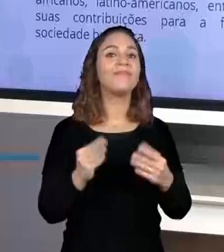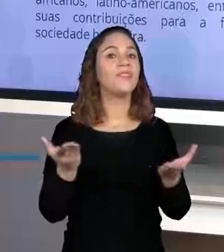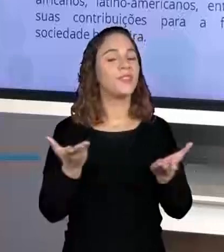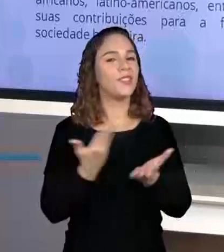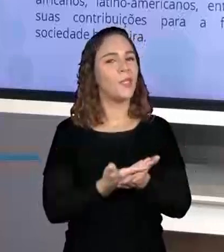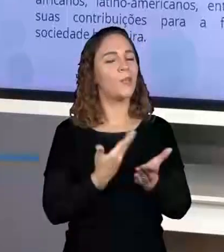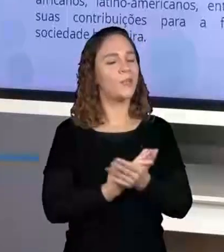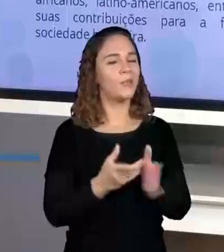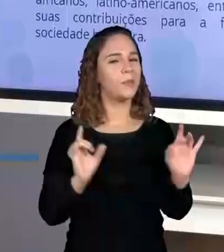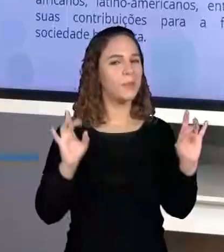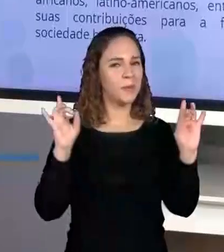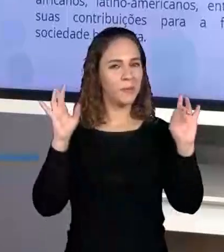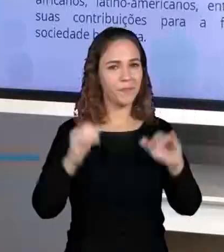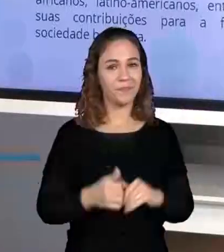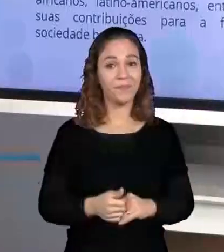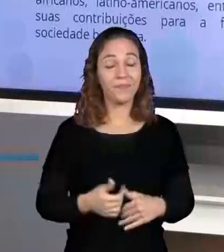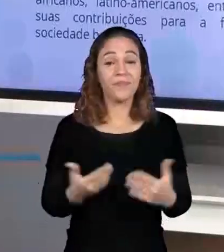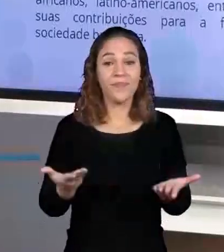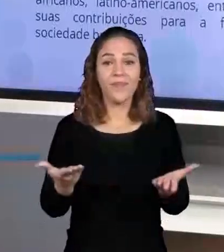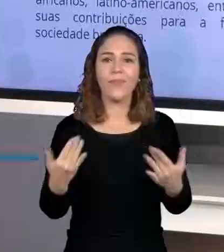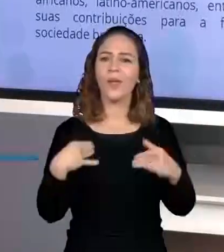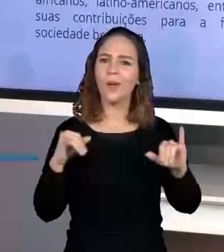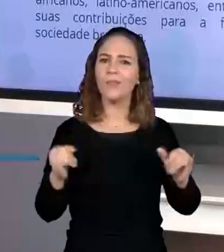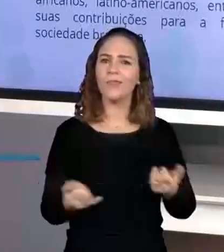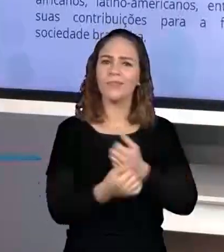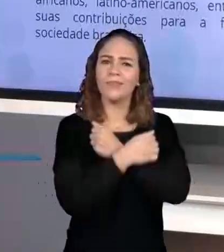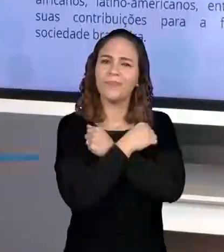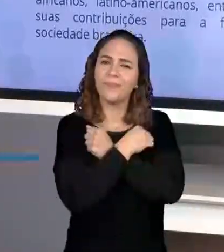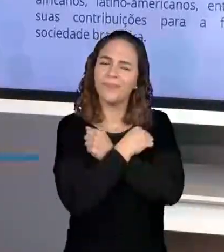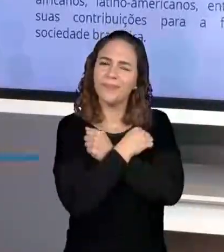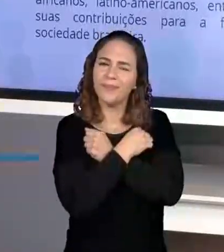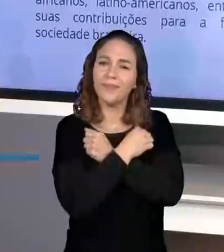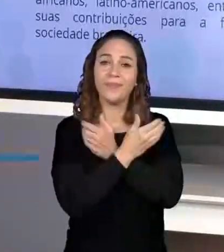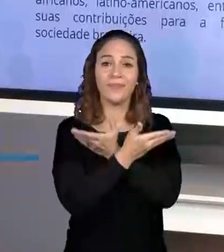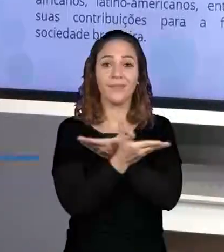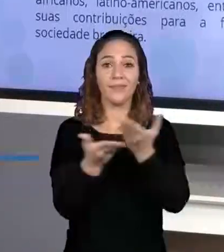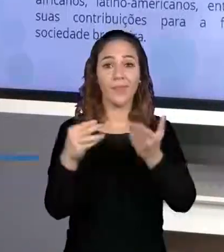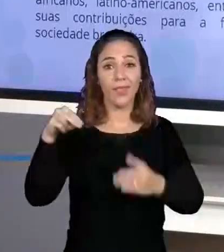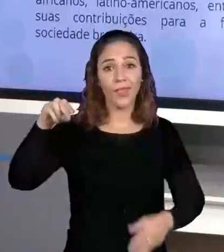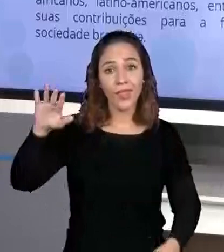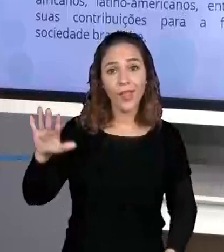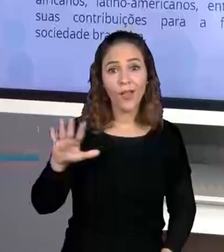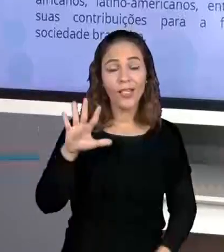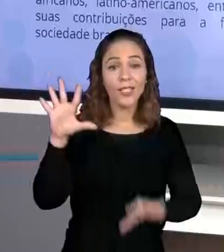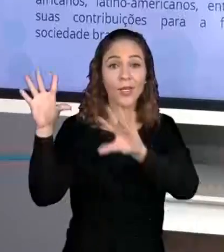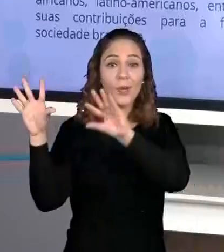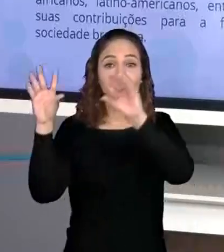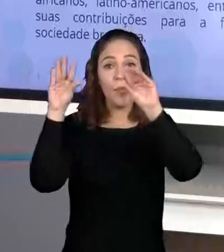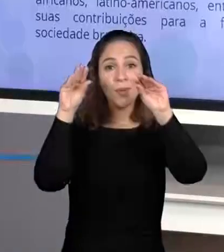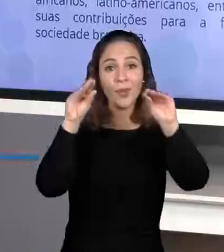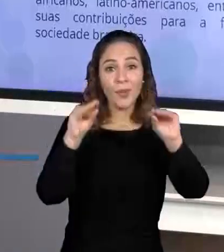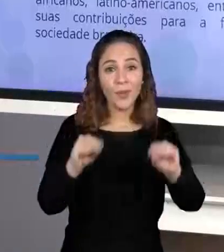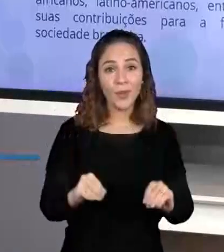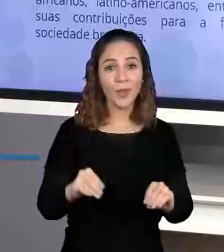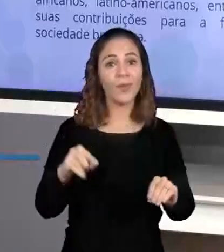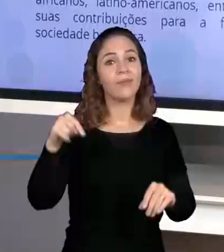especial. E eu quero já deixar um super abraço, um beijo aí para todo mundo aí que veio do Nordeste. Tem muita gente do Nordeste aqui